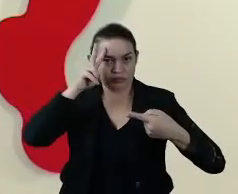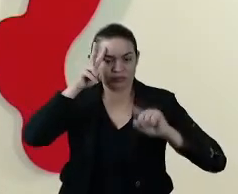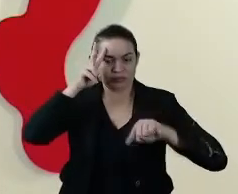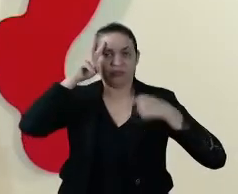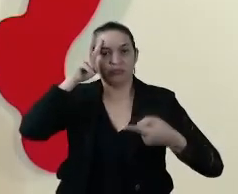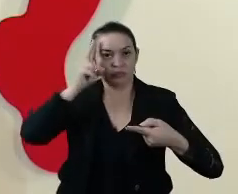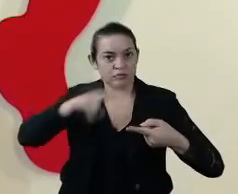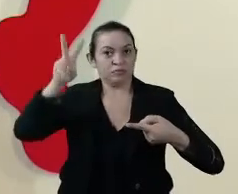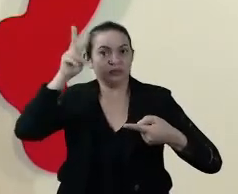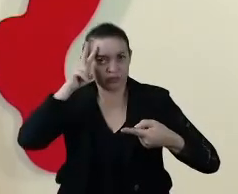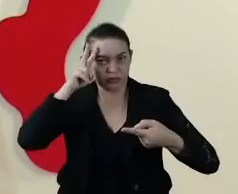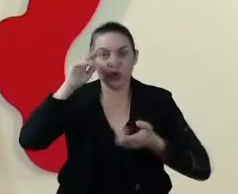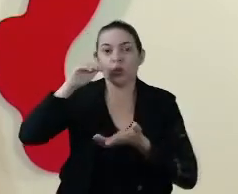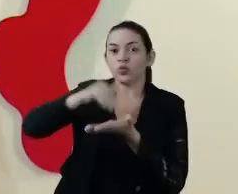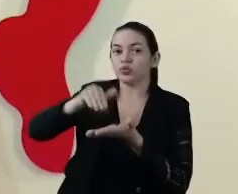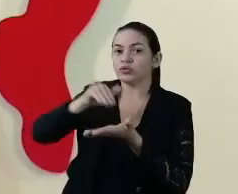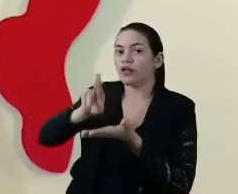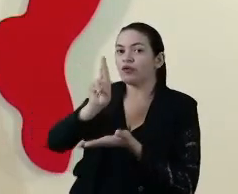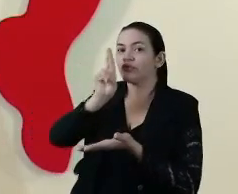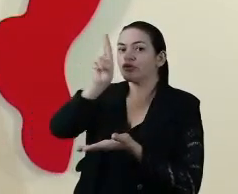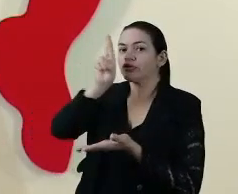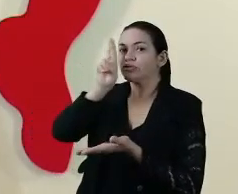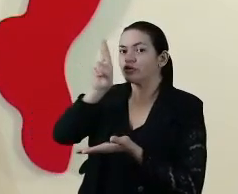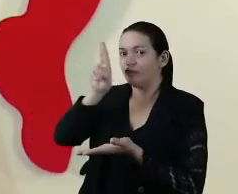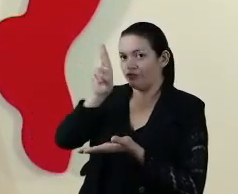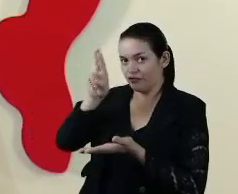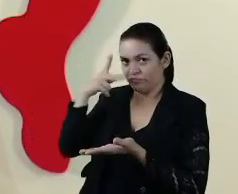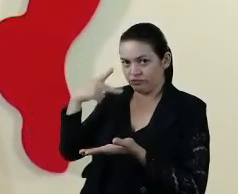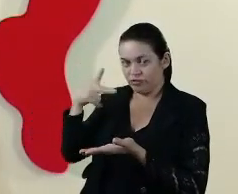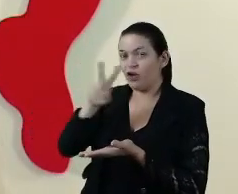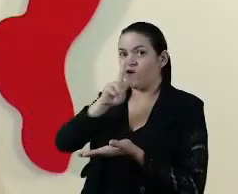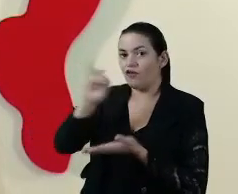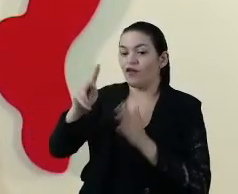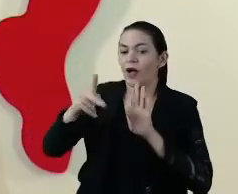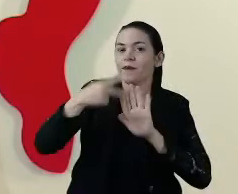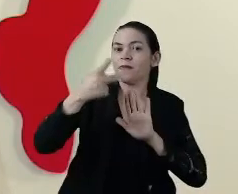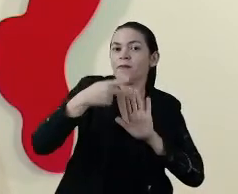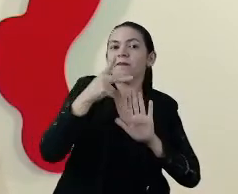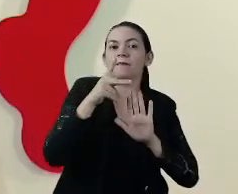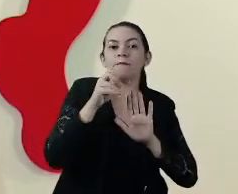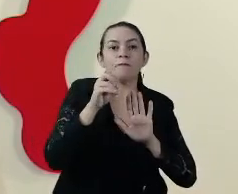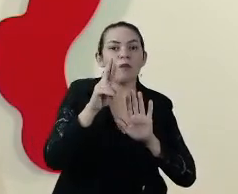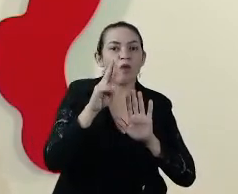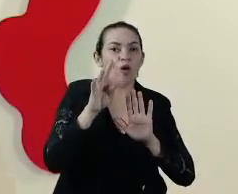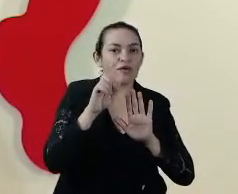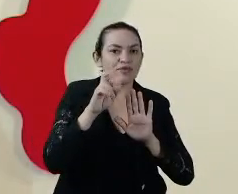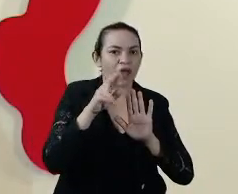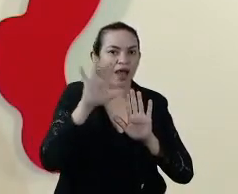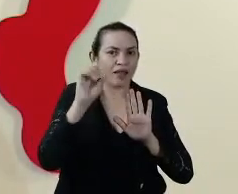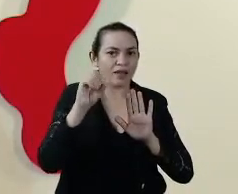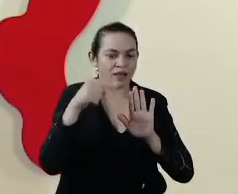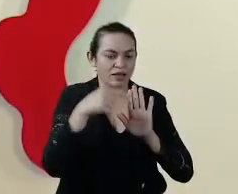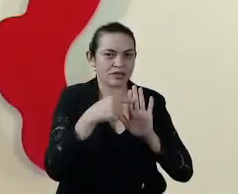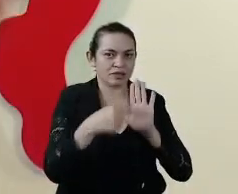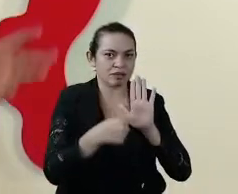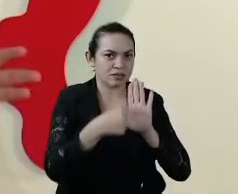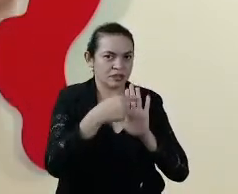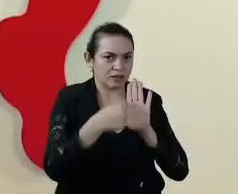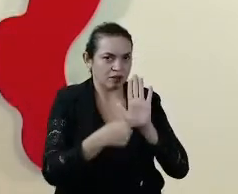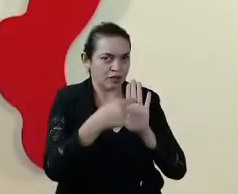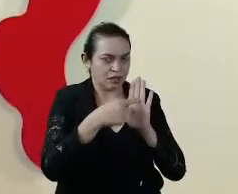cada segunda-feira, o secretário-chefe da Casa Civil vai editar portarias com protocolos